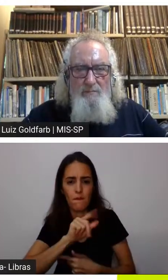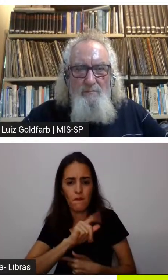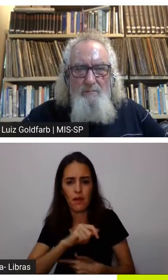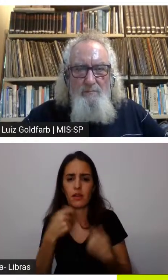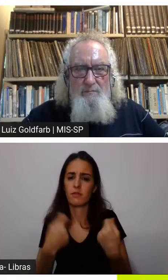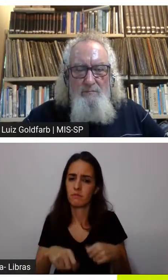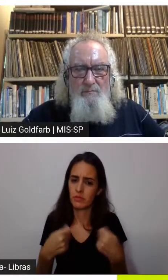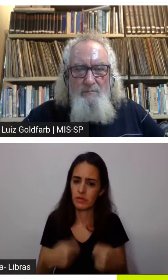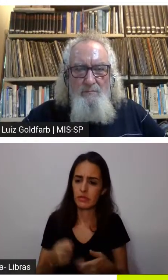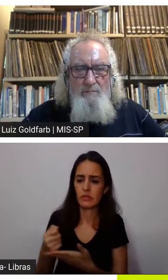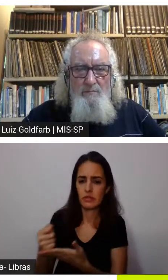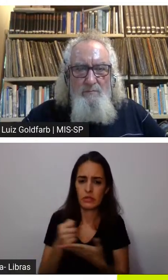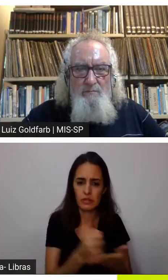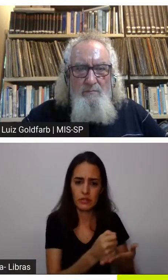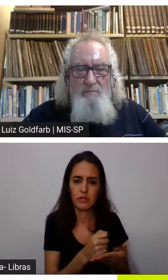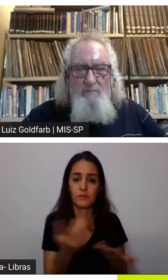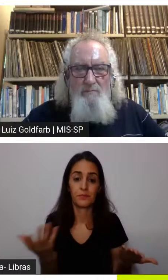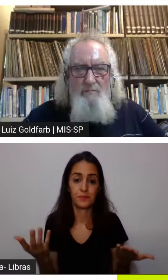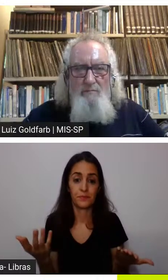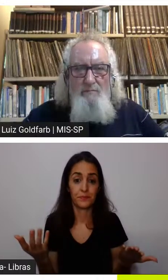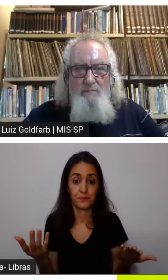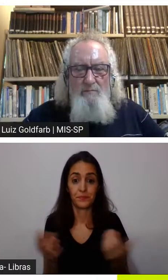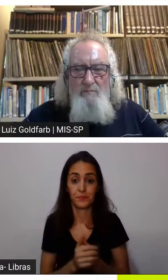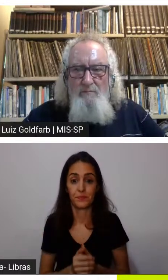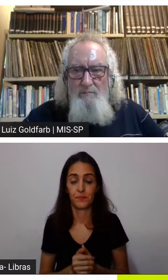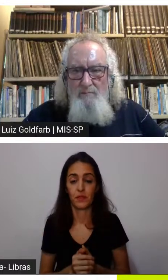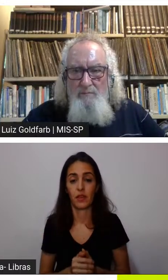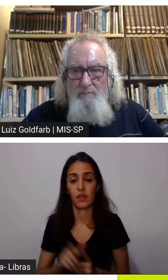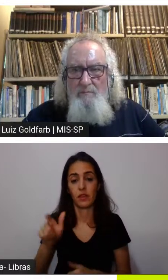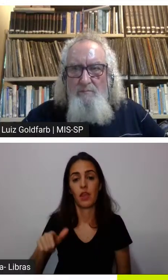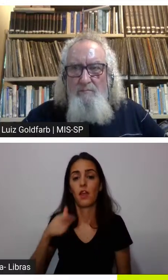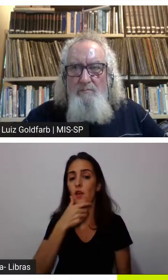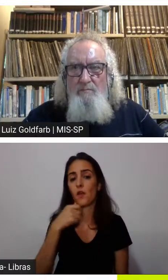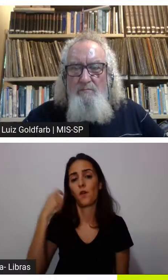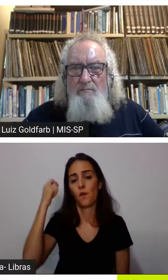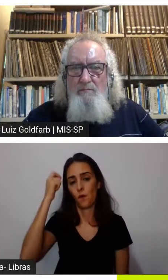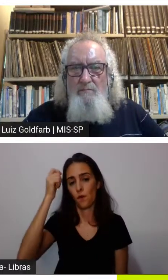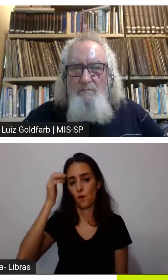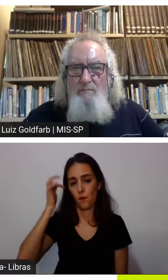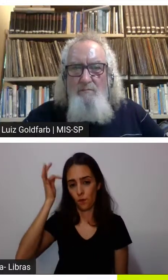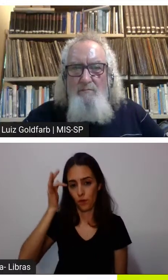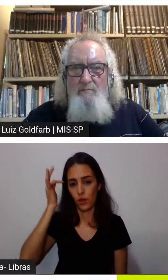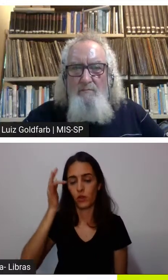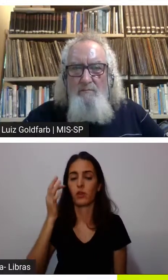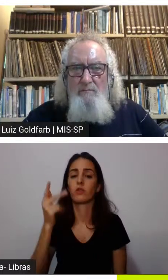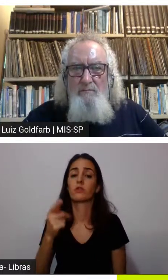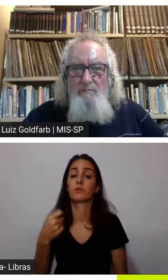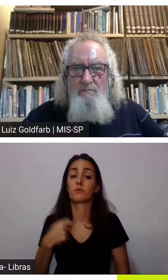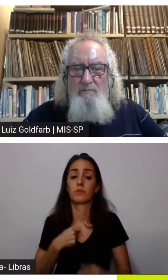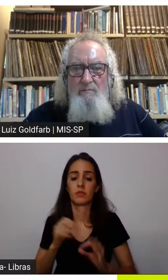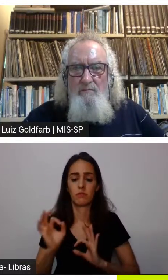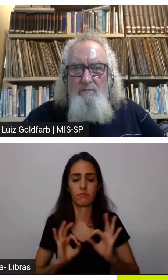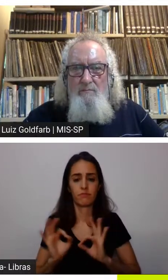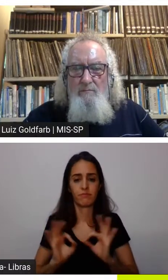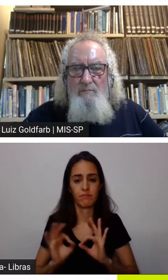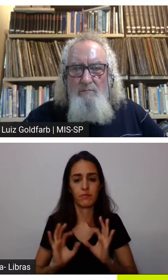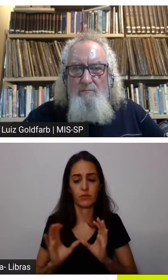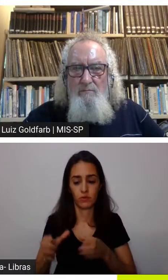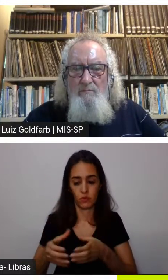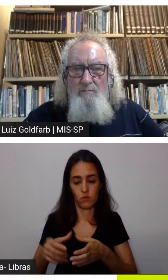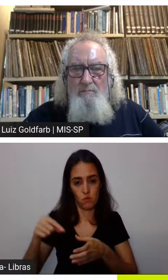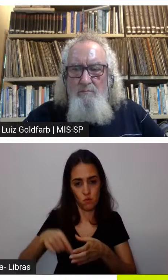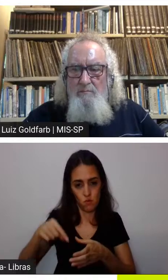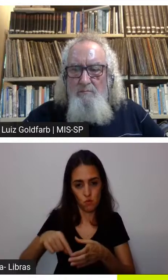poderia ter que o próprio filósofo o Dominique Buch fala que é ter uma câmara de cientistas que tenha o mínimo de poder decisório ou uma